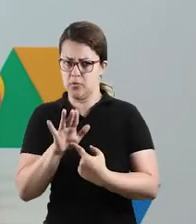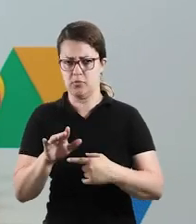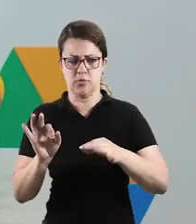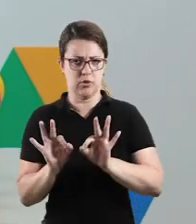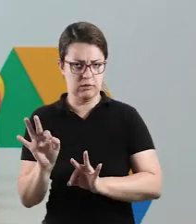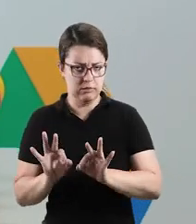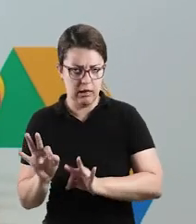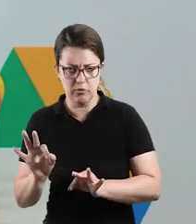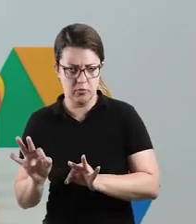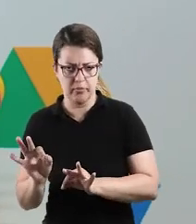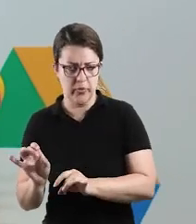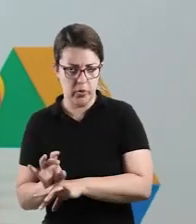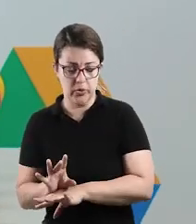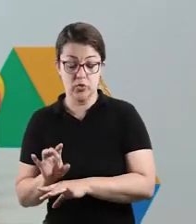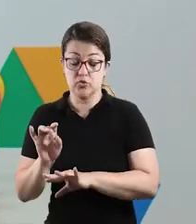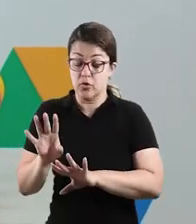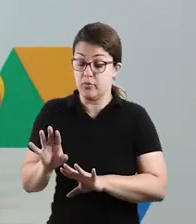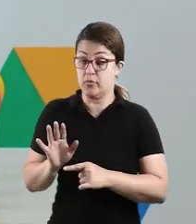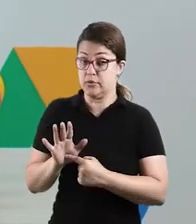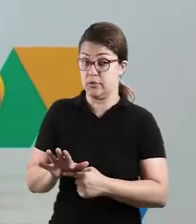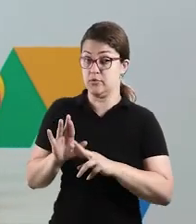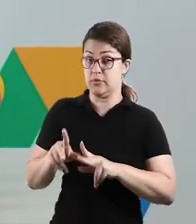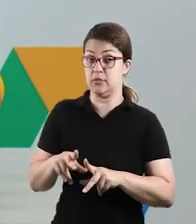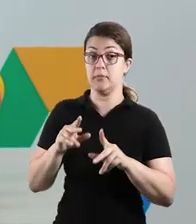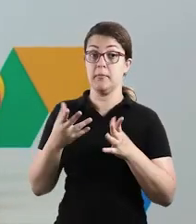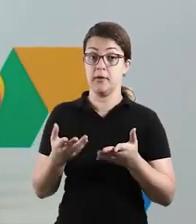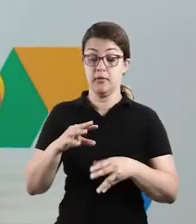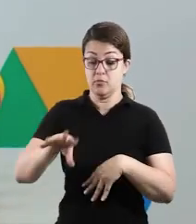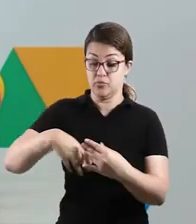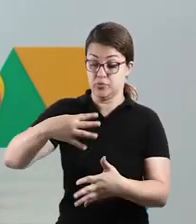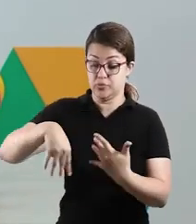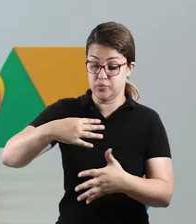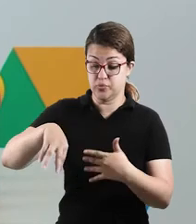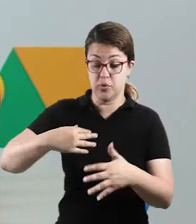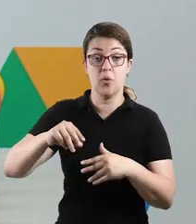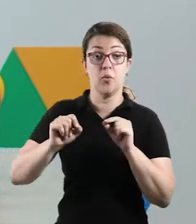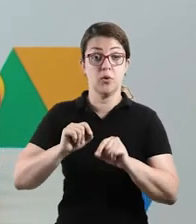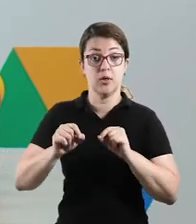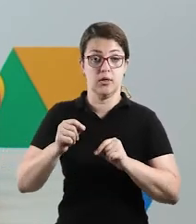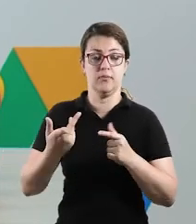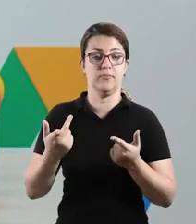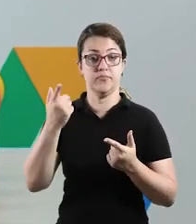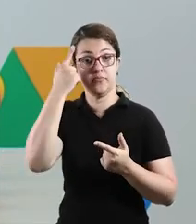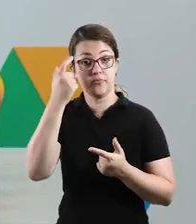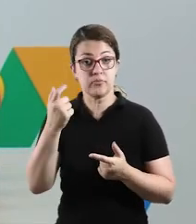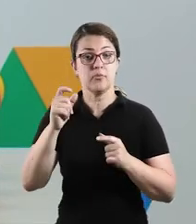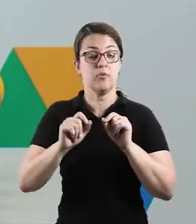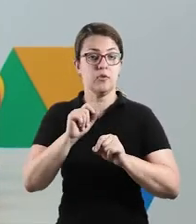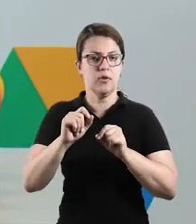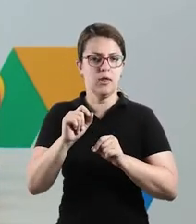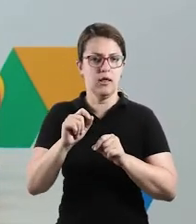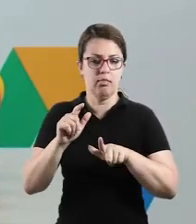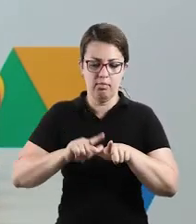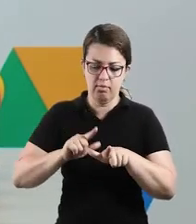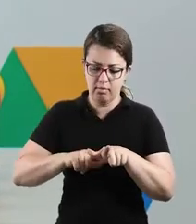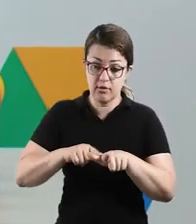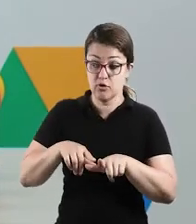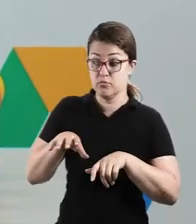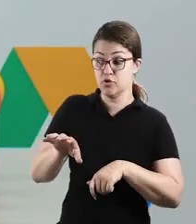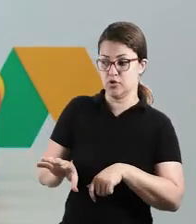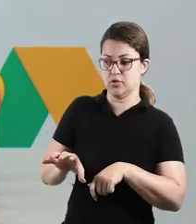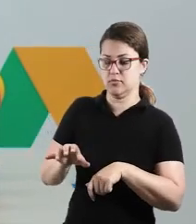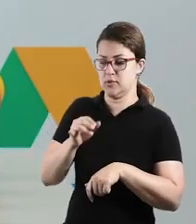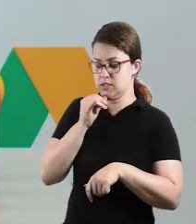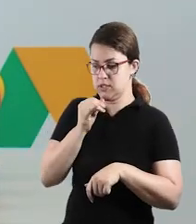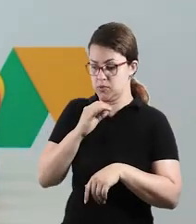só para vocês saberem como está diferente, mas vai estar embaralhado. A ideia primeira é que ela separe as letras por